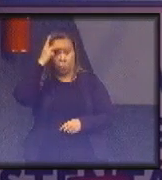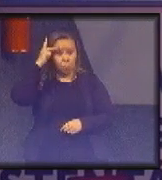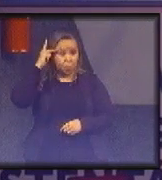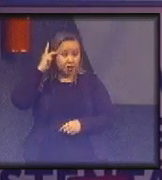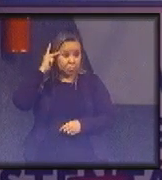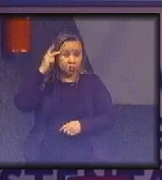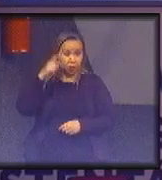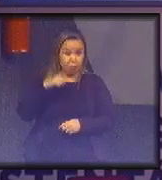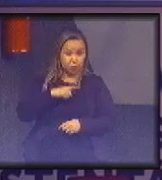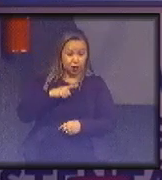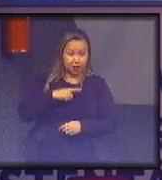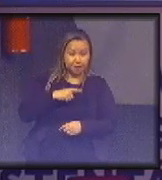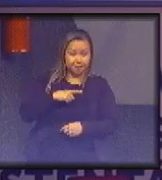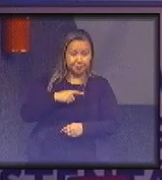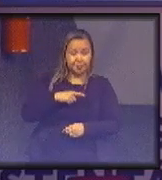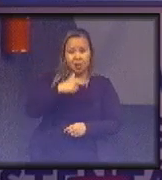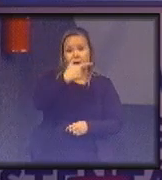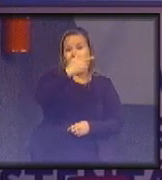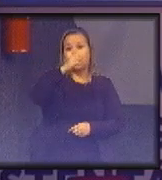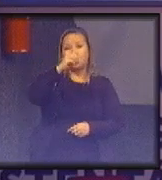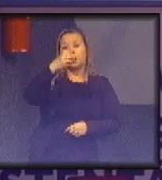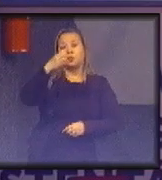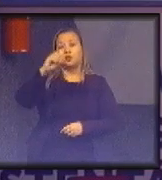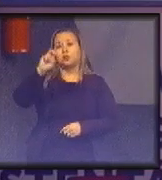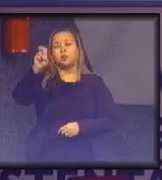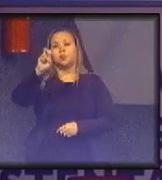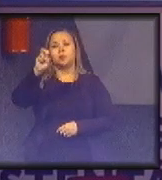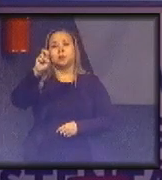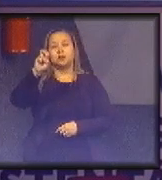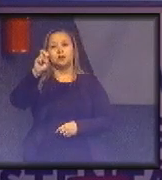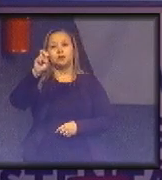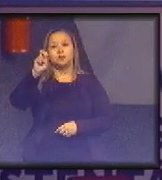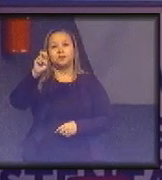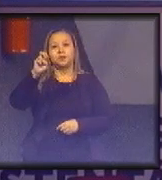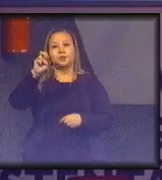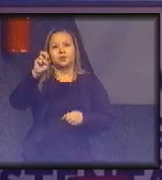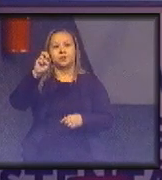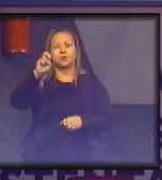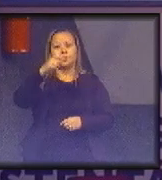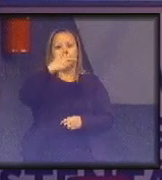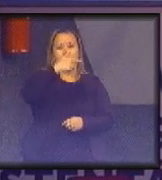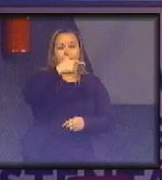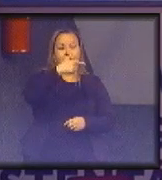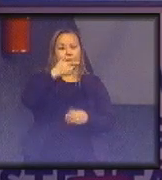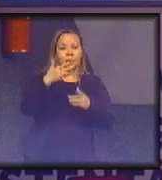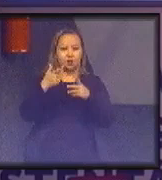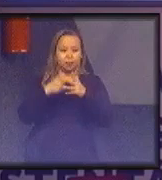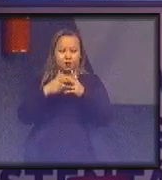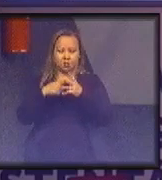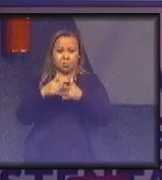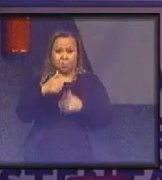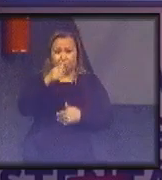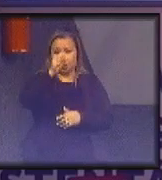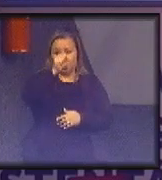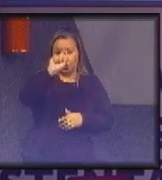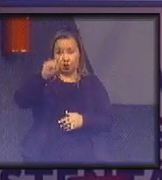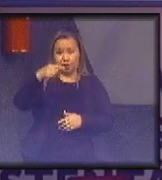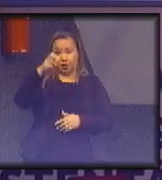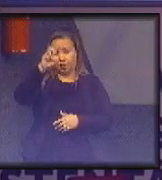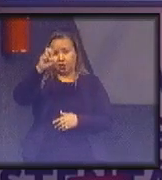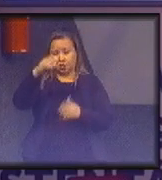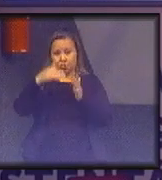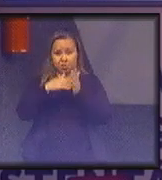para, em 2005, isso em 1905, para 2005, entre 8,5 e 9,2.